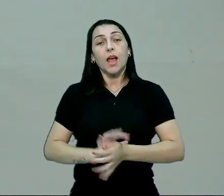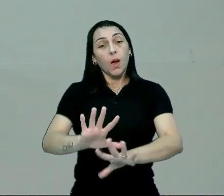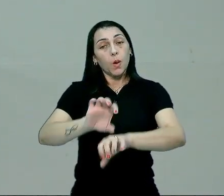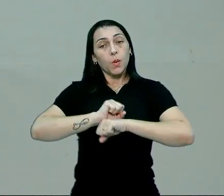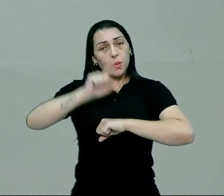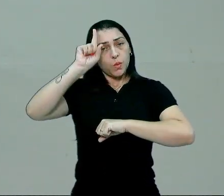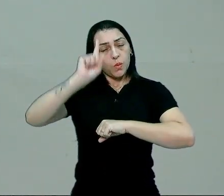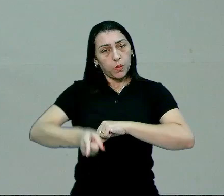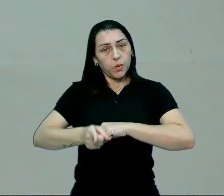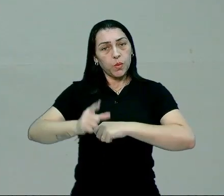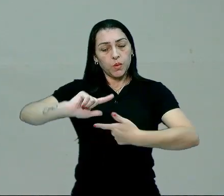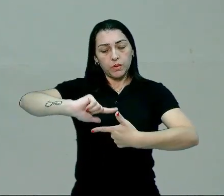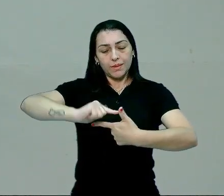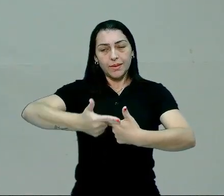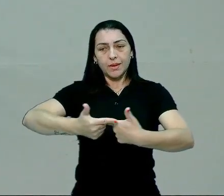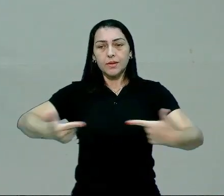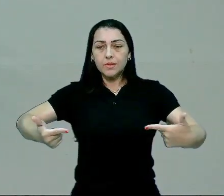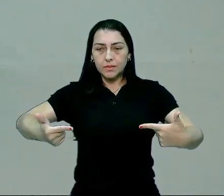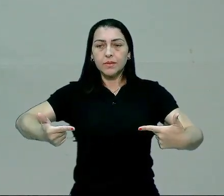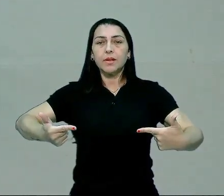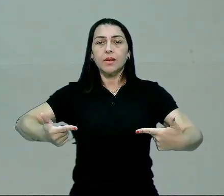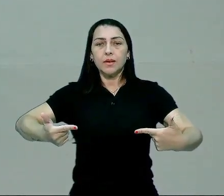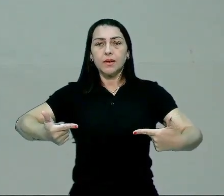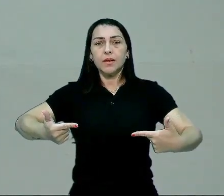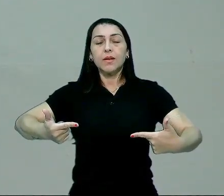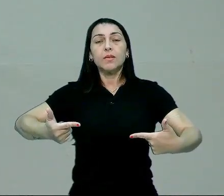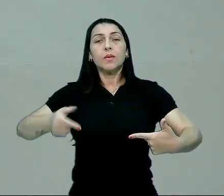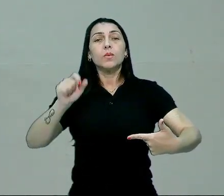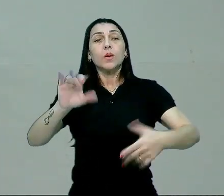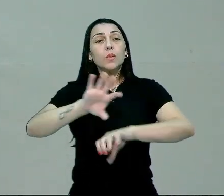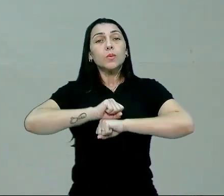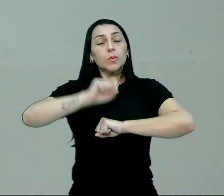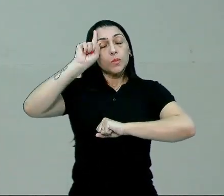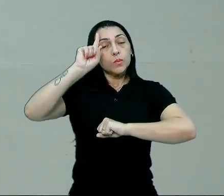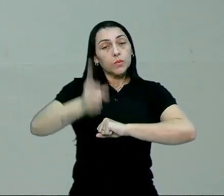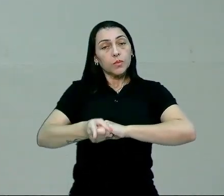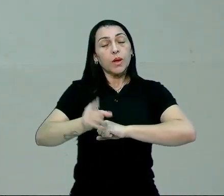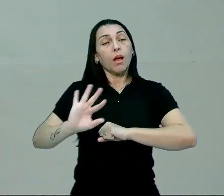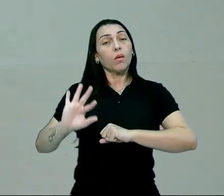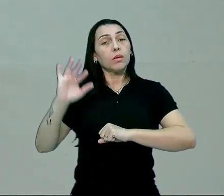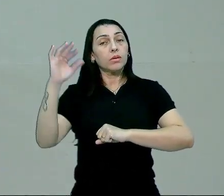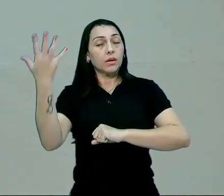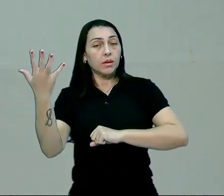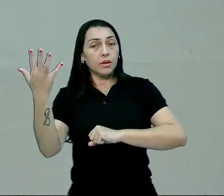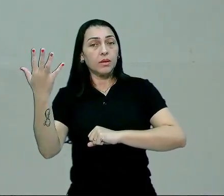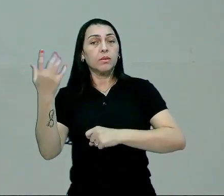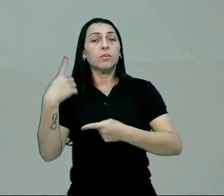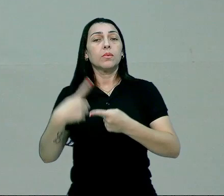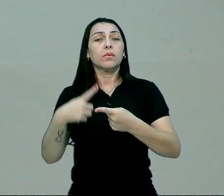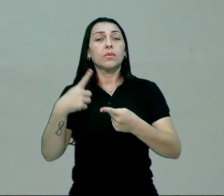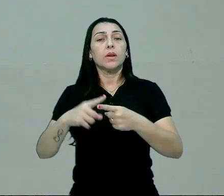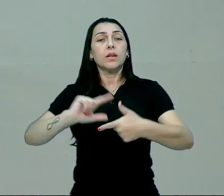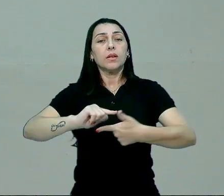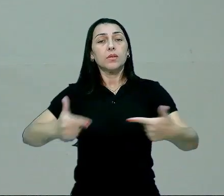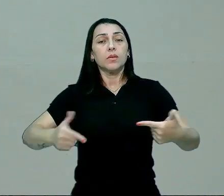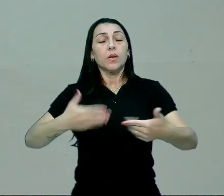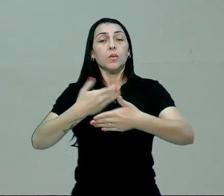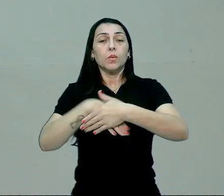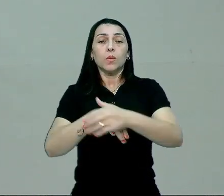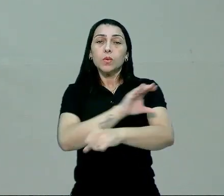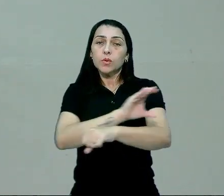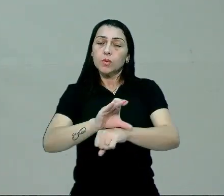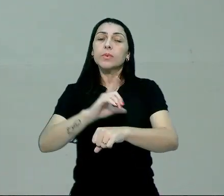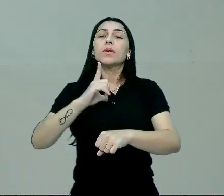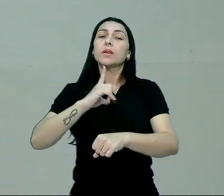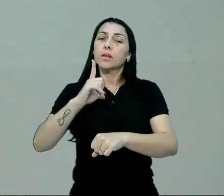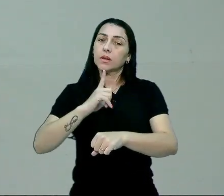dominação do tipo tradicional é o tipo de dominação que ela ocorre devido às tradições e costumes